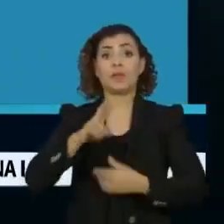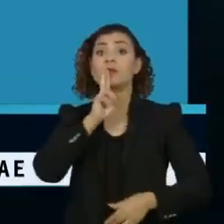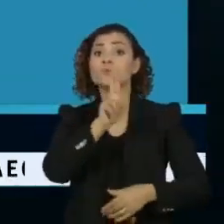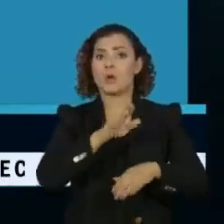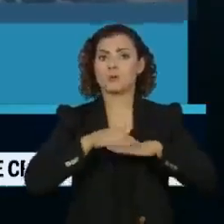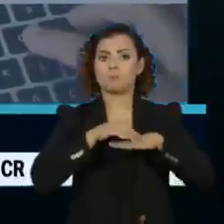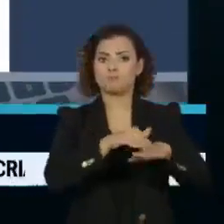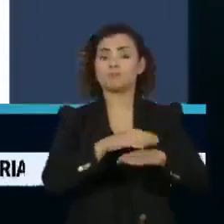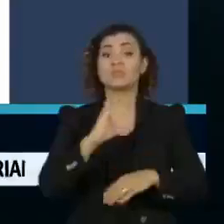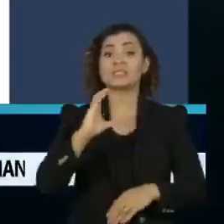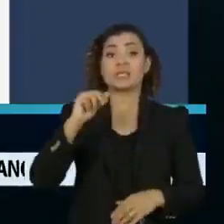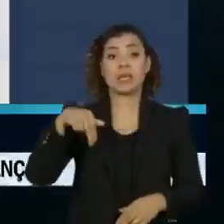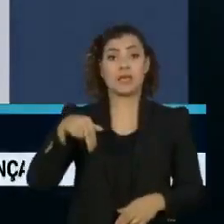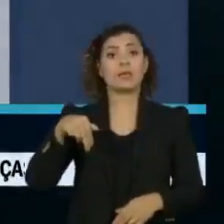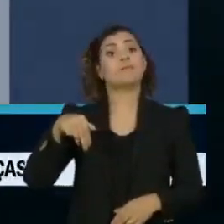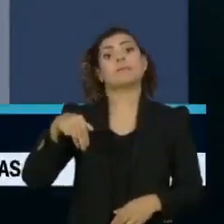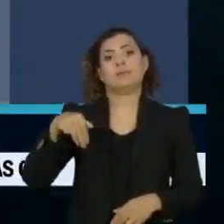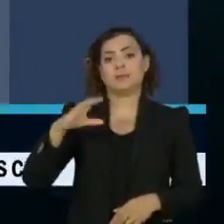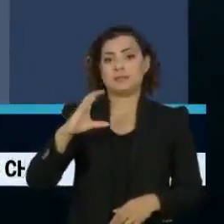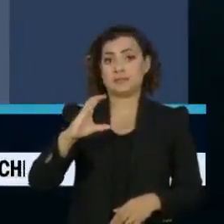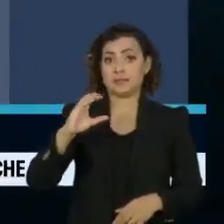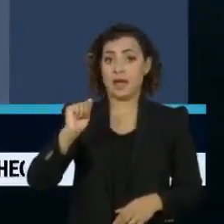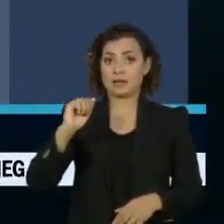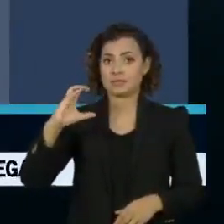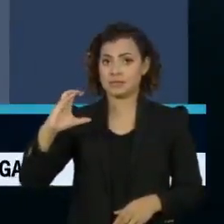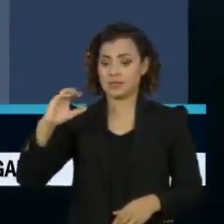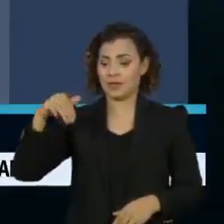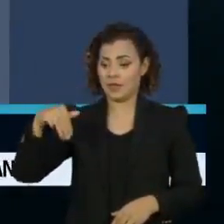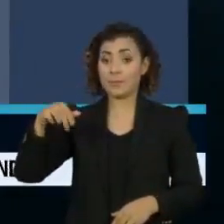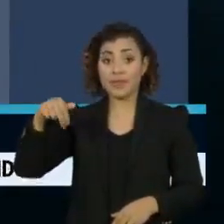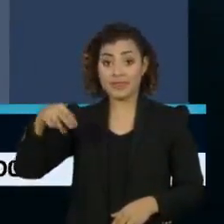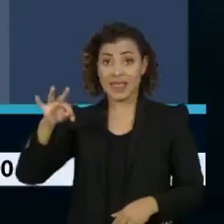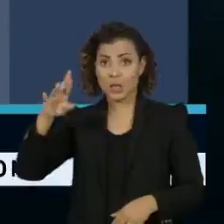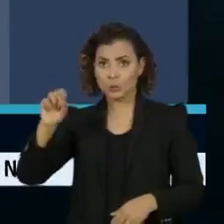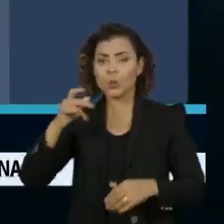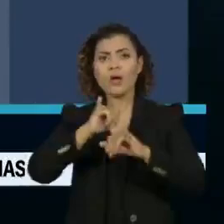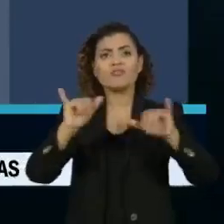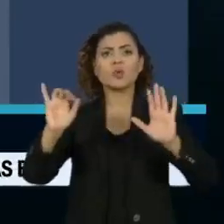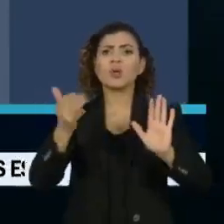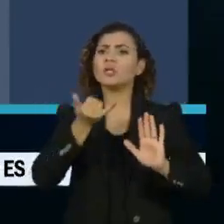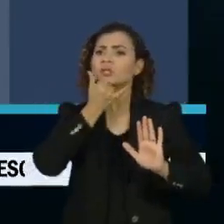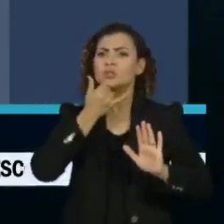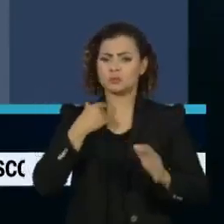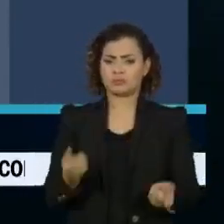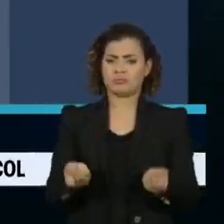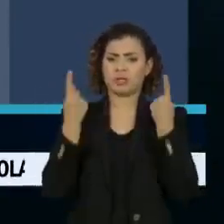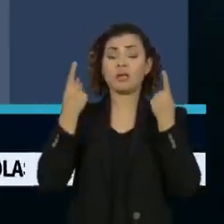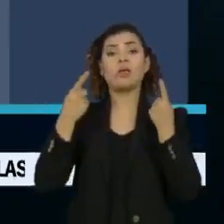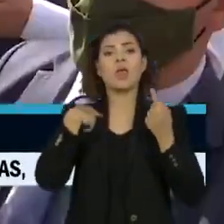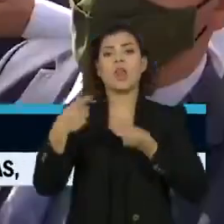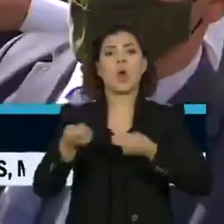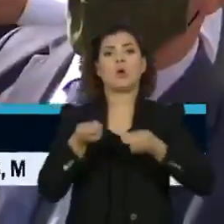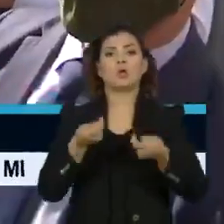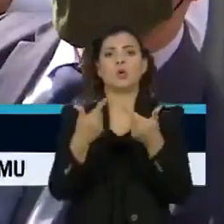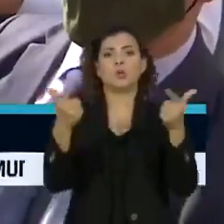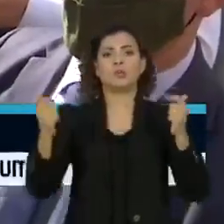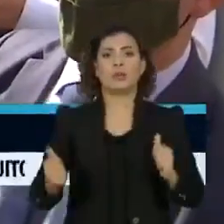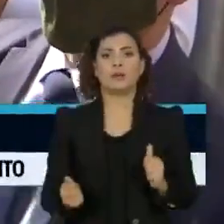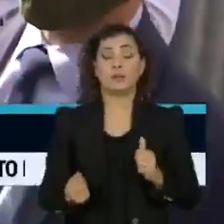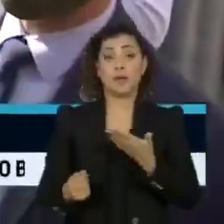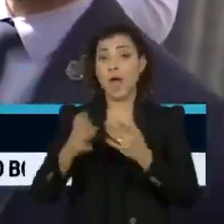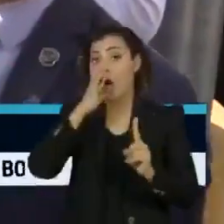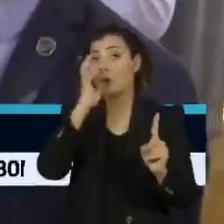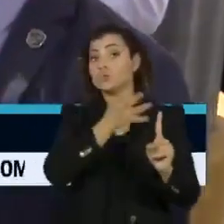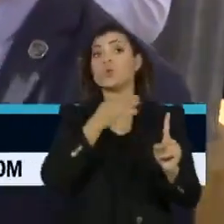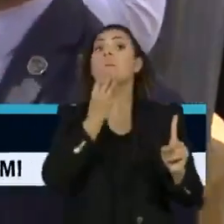Em nota, a C.M. Neto disse que Maia se encastelou no poder e agora demonstra surpreendente descontrole. Caiado